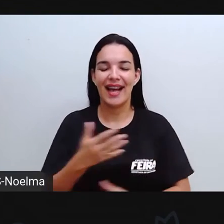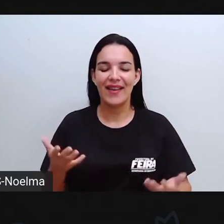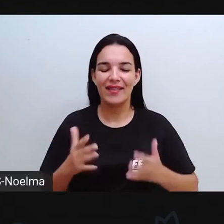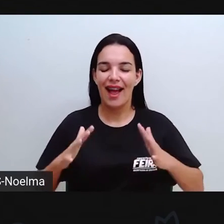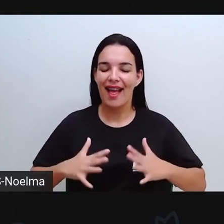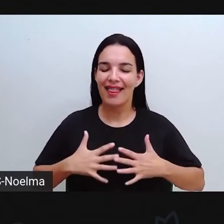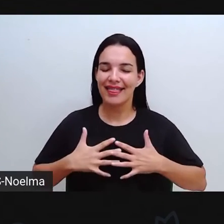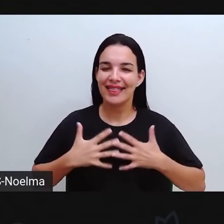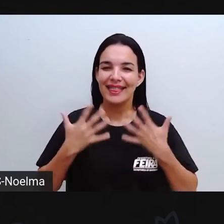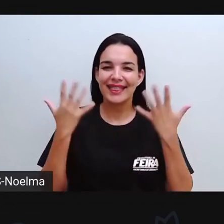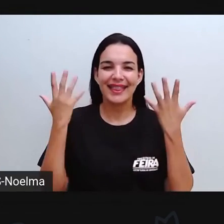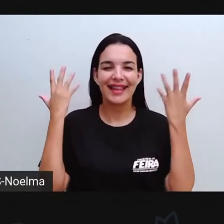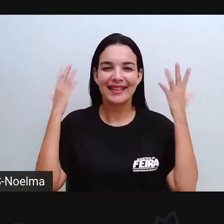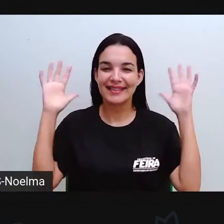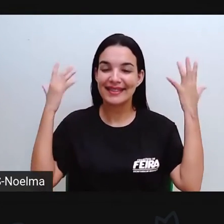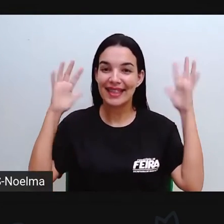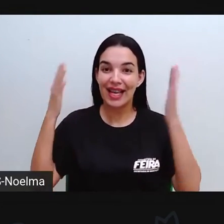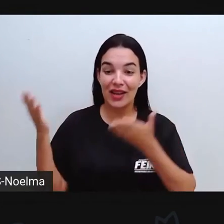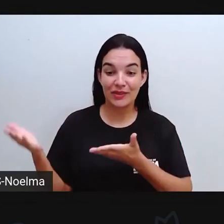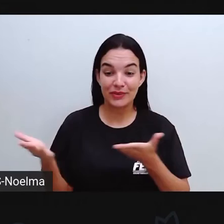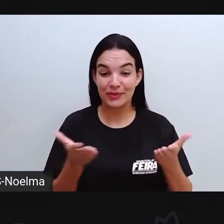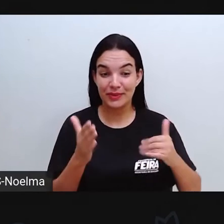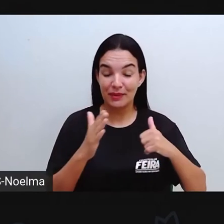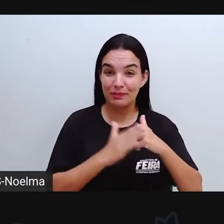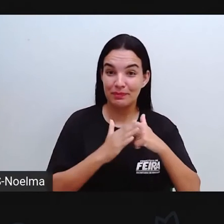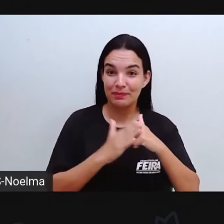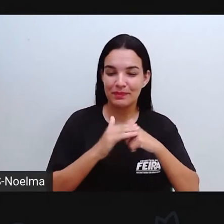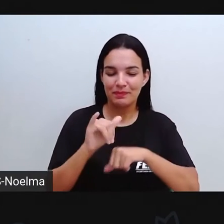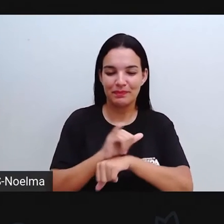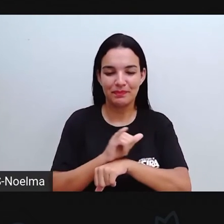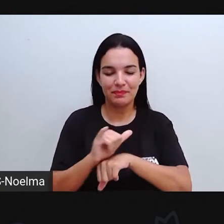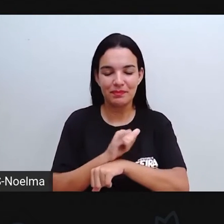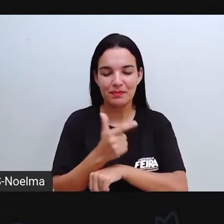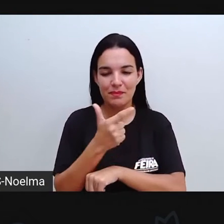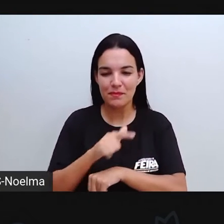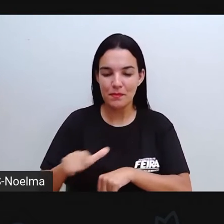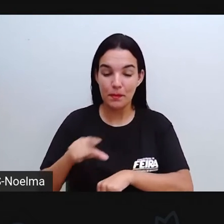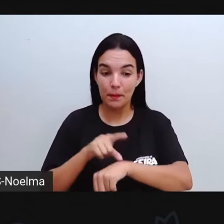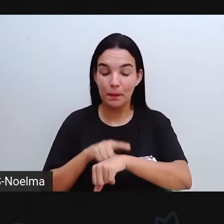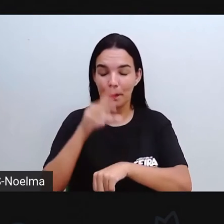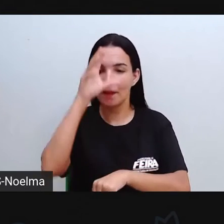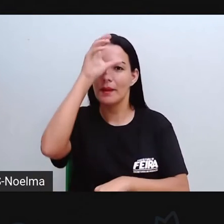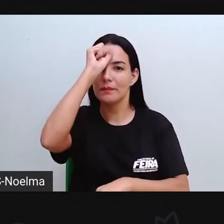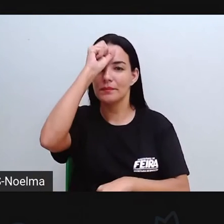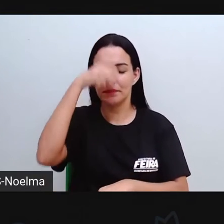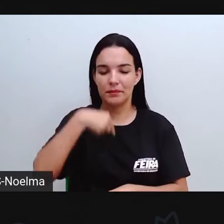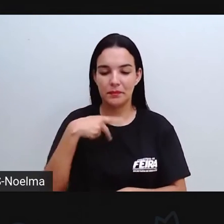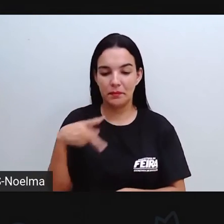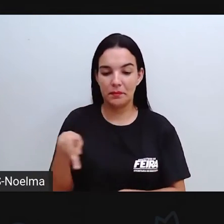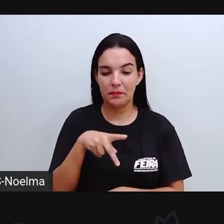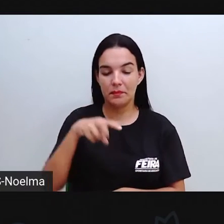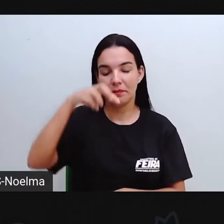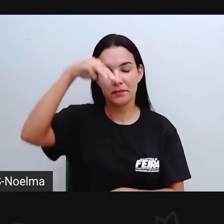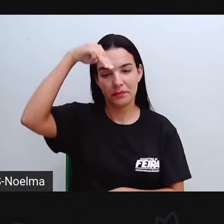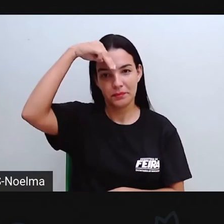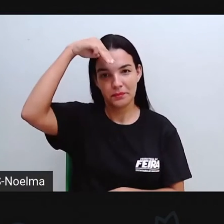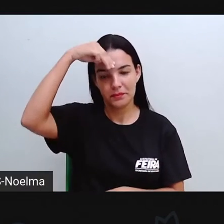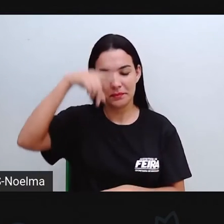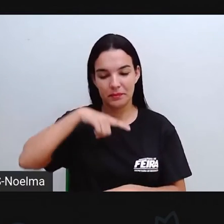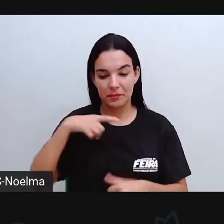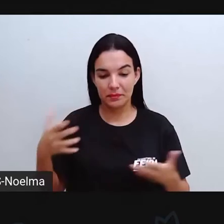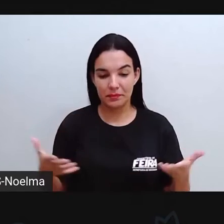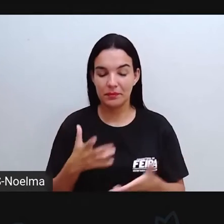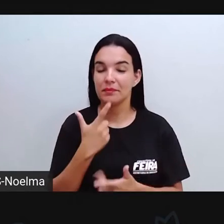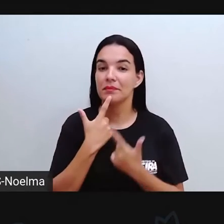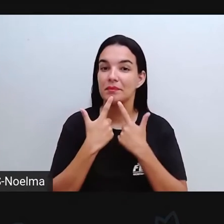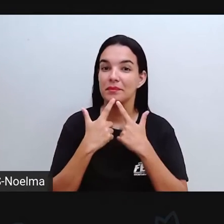enorme alegria que a gente recebe vocês aqui no nosso canal para mais um momento de muito aprendizado. Eu sou a professora Mirth e hoje nós teremos aula de